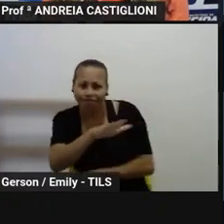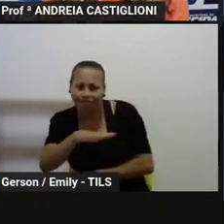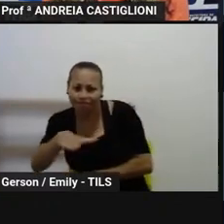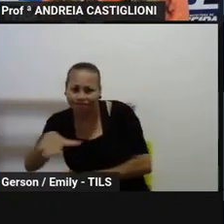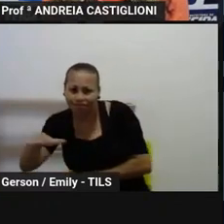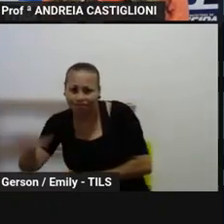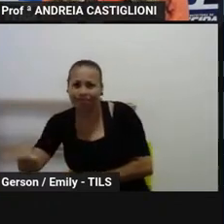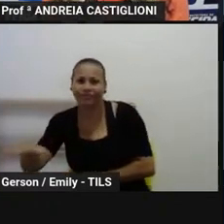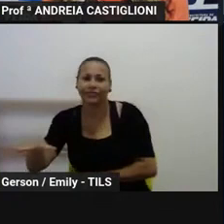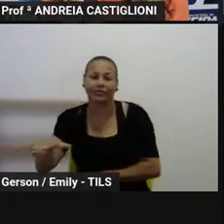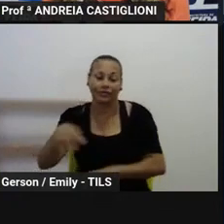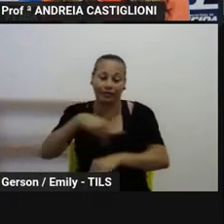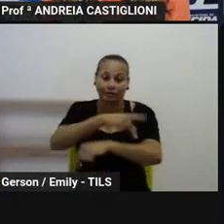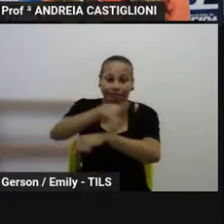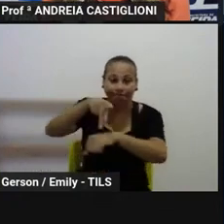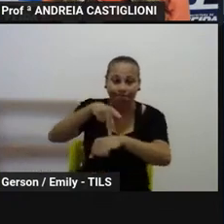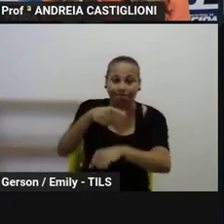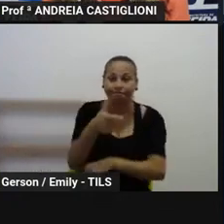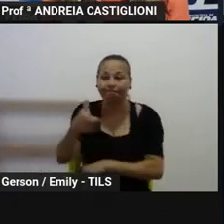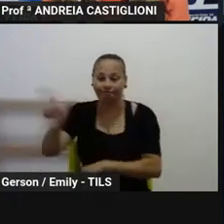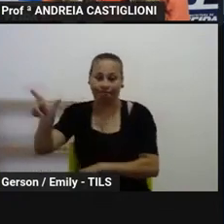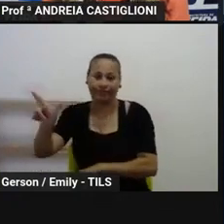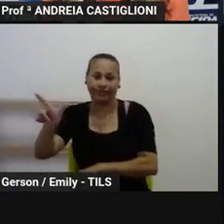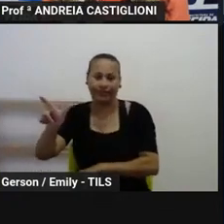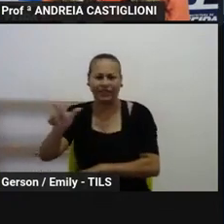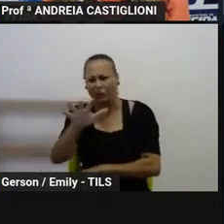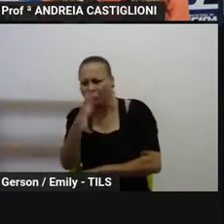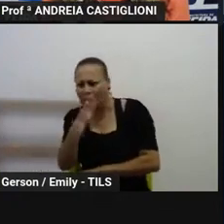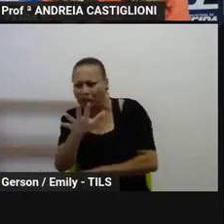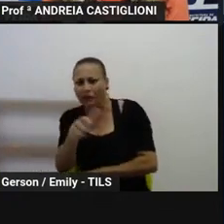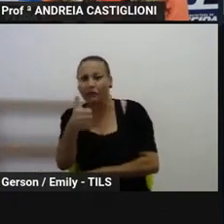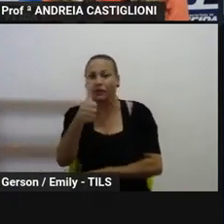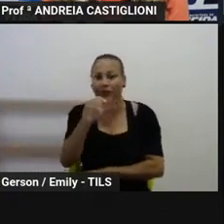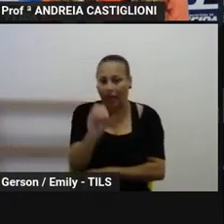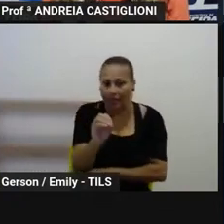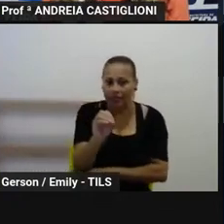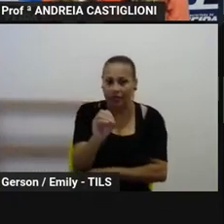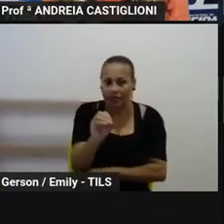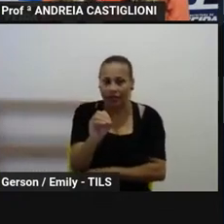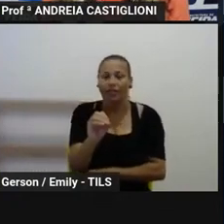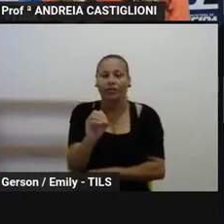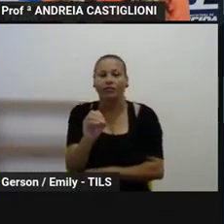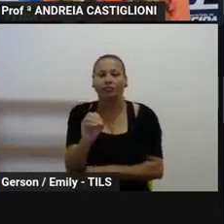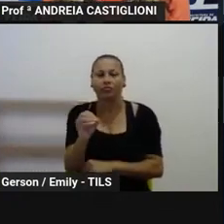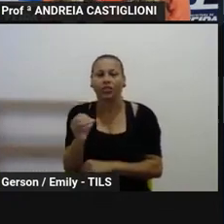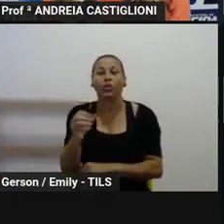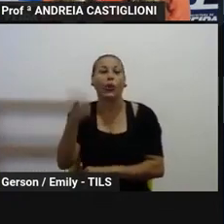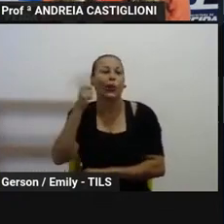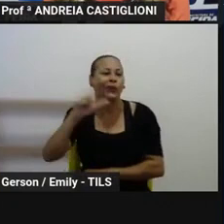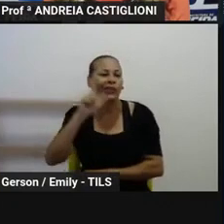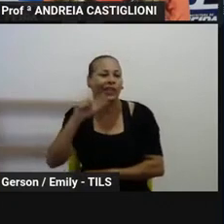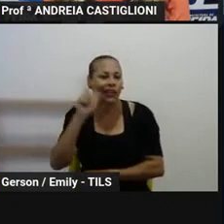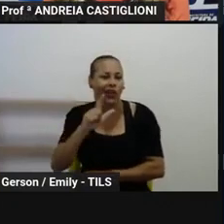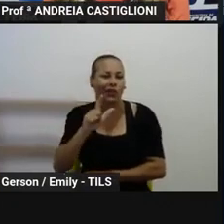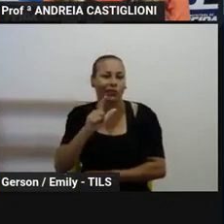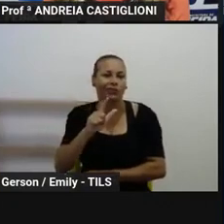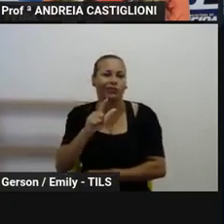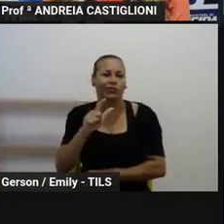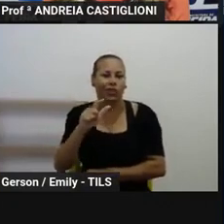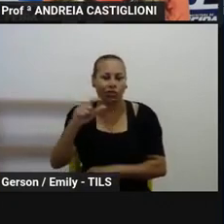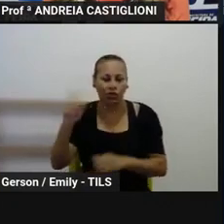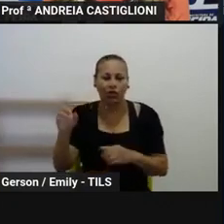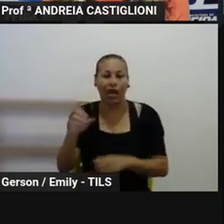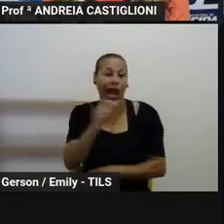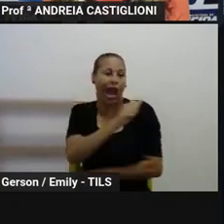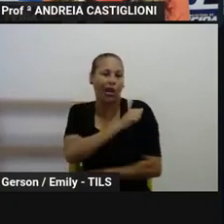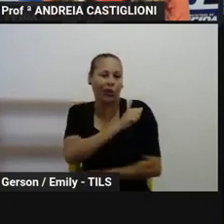internacionais, nós temos dez, na verdade, em 2022 tivemos dez matrículas, né, então são estudantes que